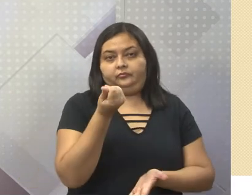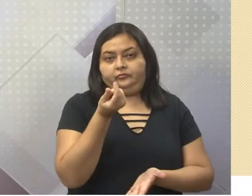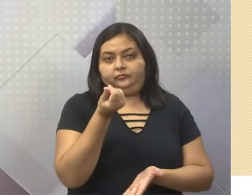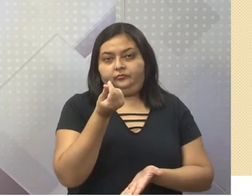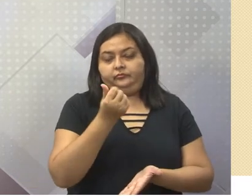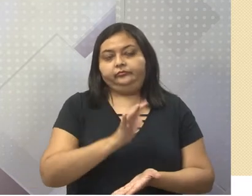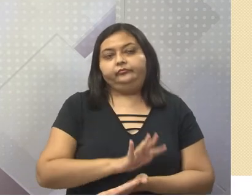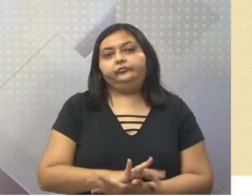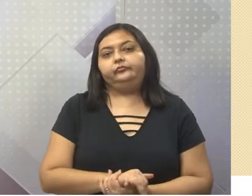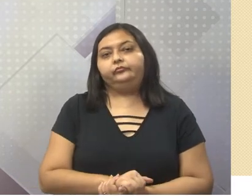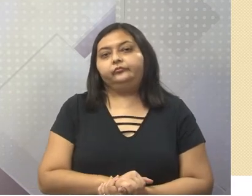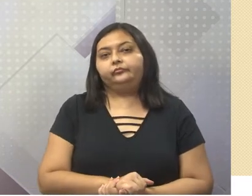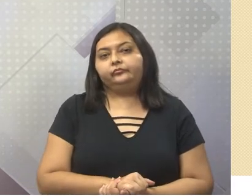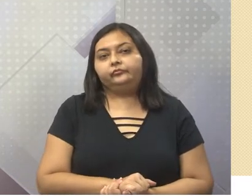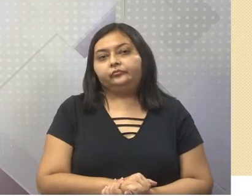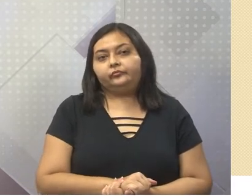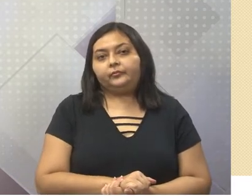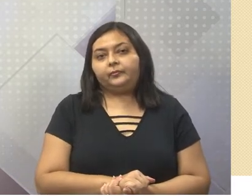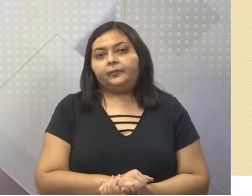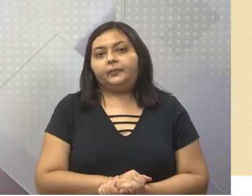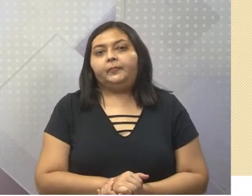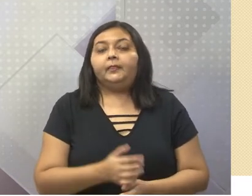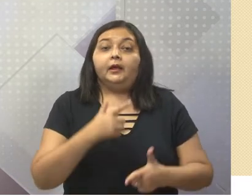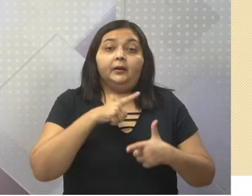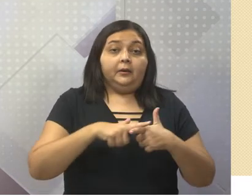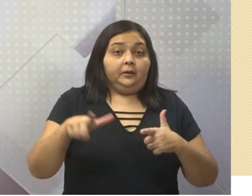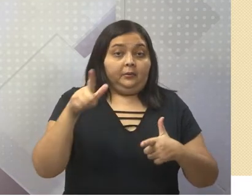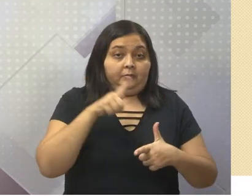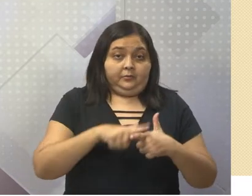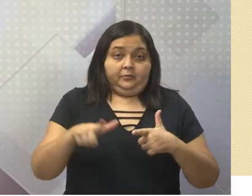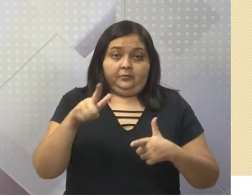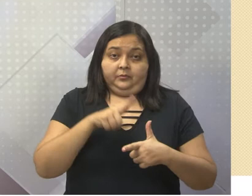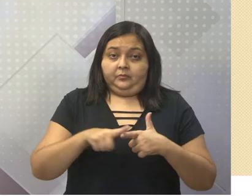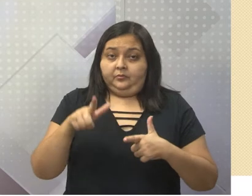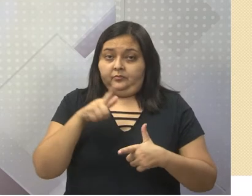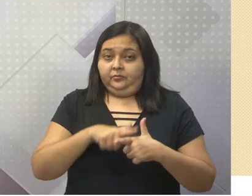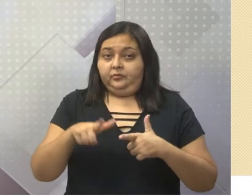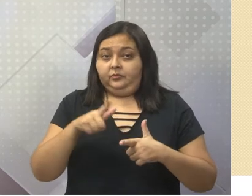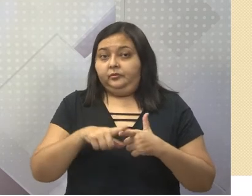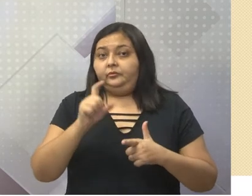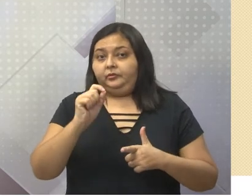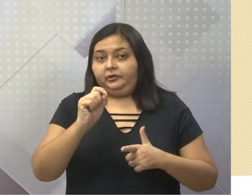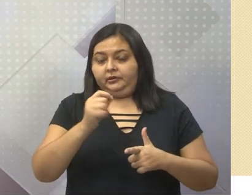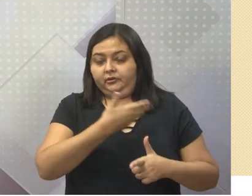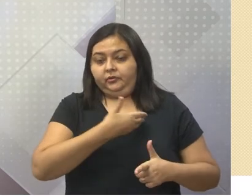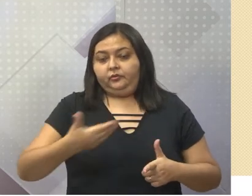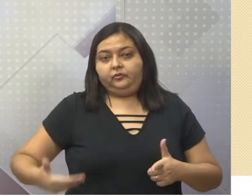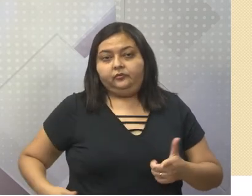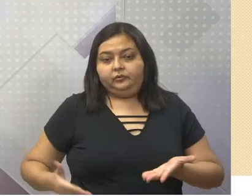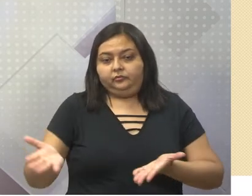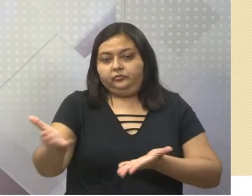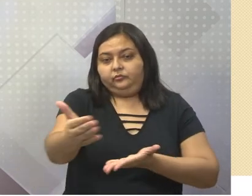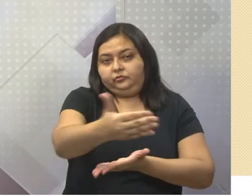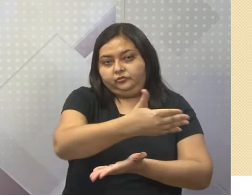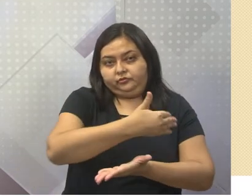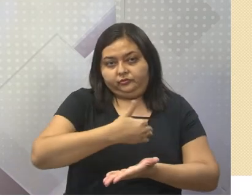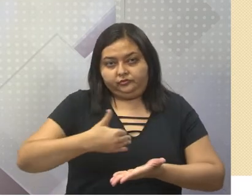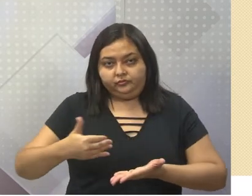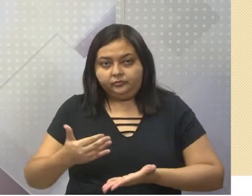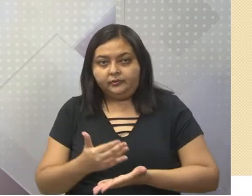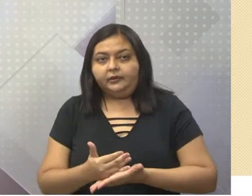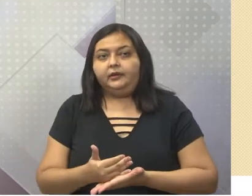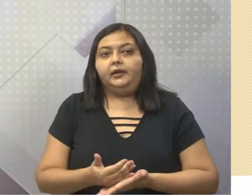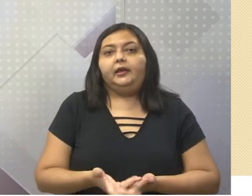aí, ó. O grande problema era a forma como se procedia a arrecadação. Ninguém poderia sair da